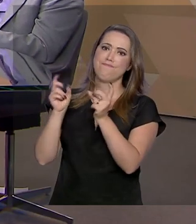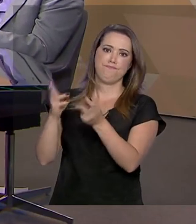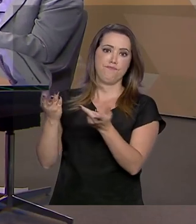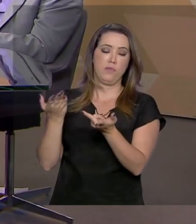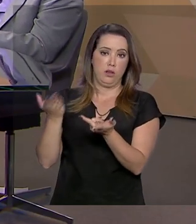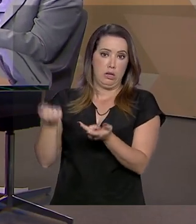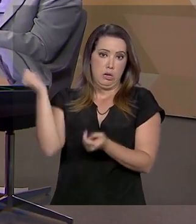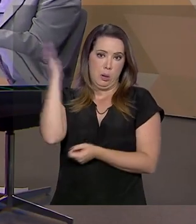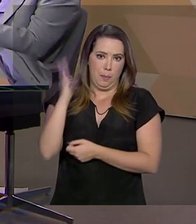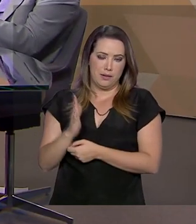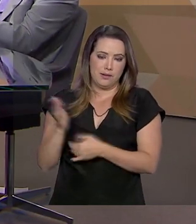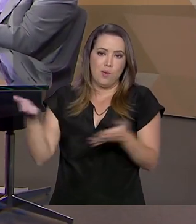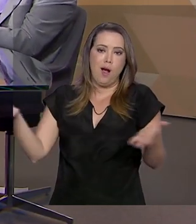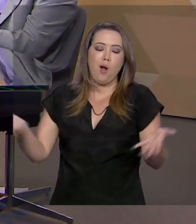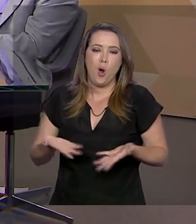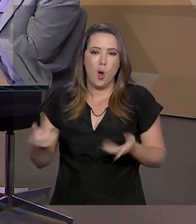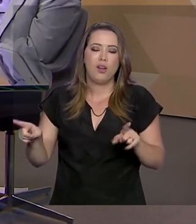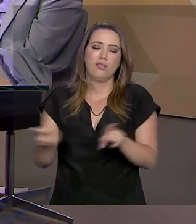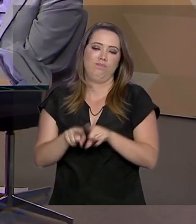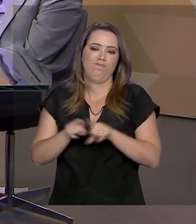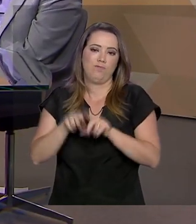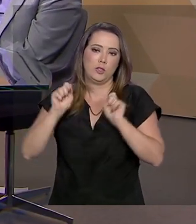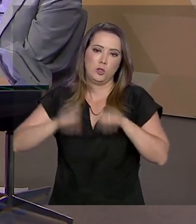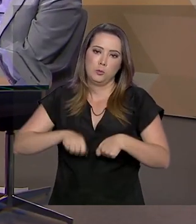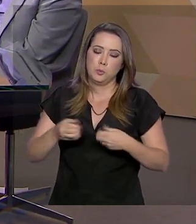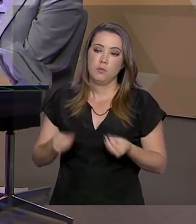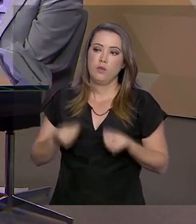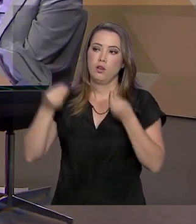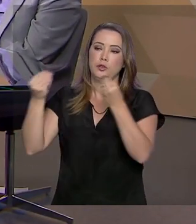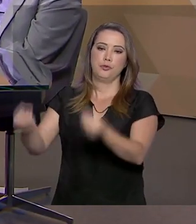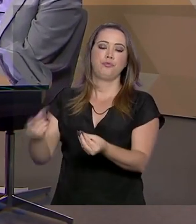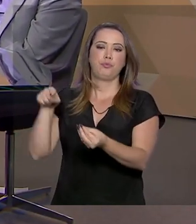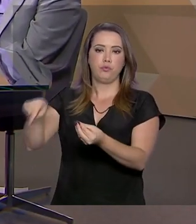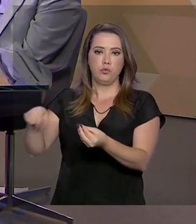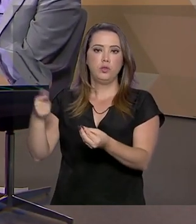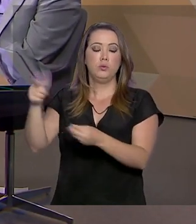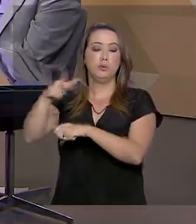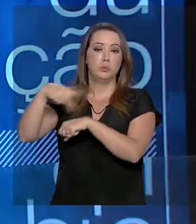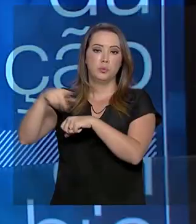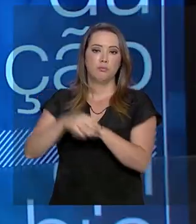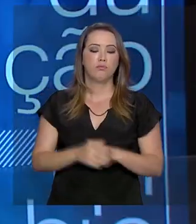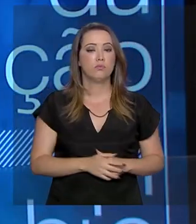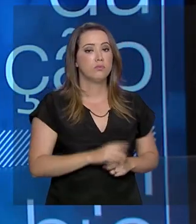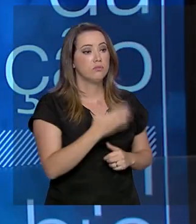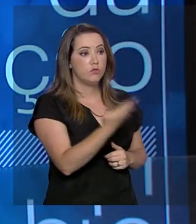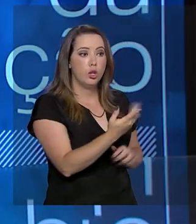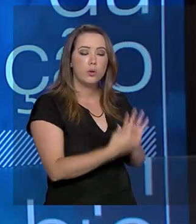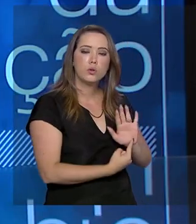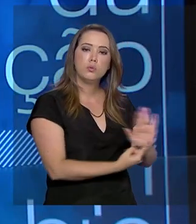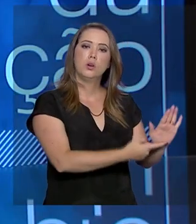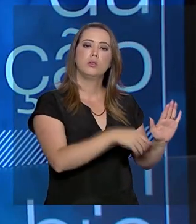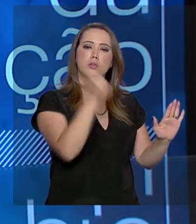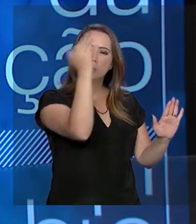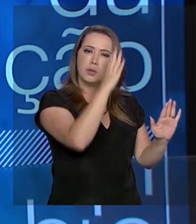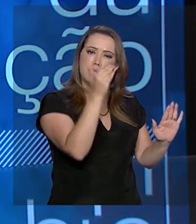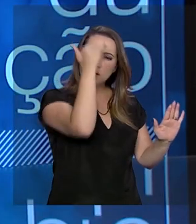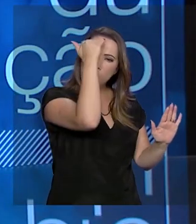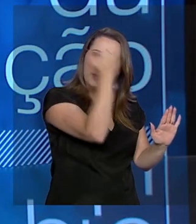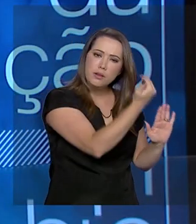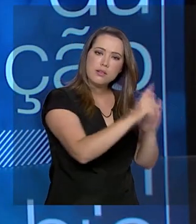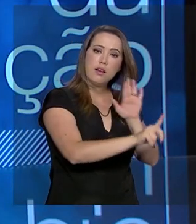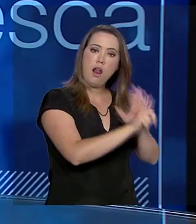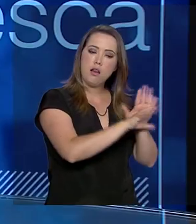Brasil, o produtor brasileiro, agora também pode exportar para esse mercado. Então, isso mostra que o Brasil tem cumprido as exigências